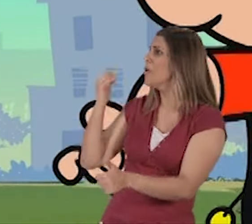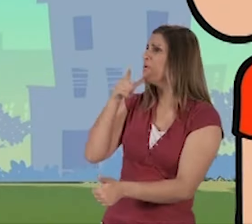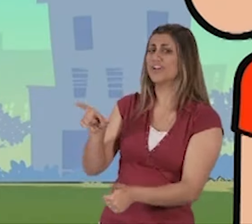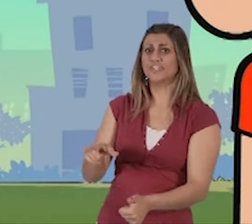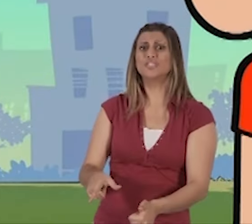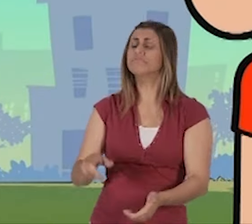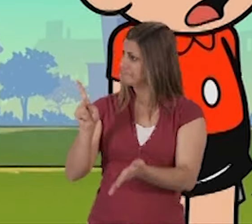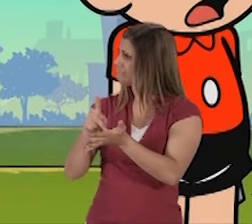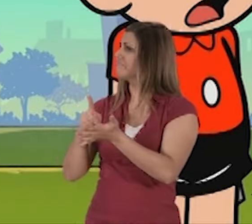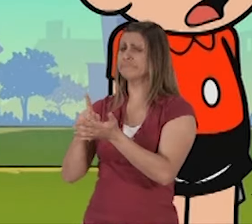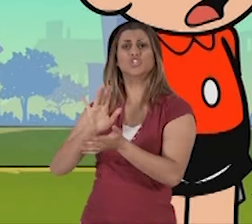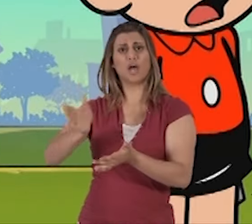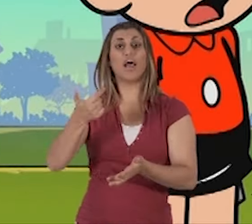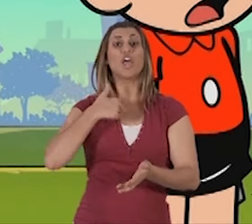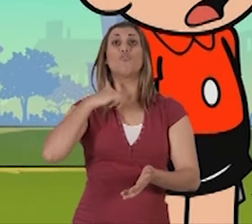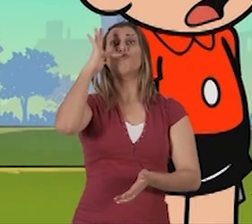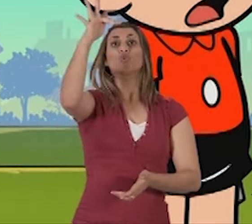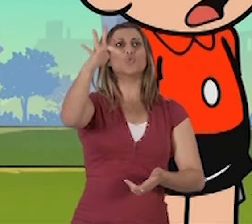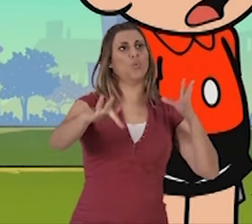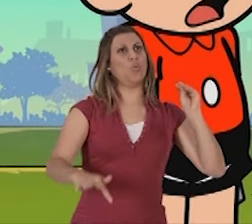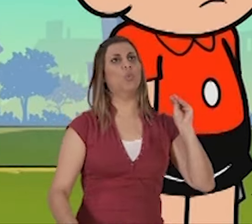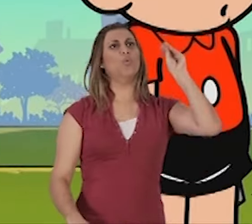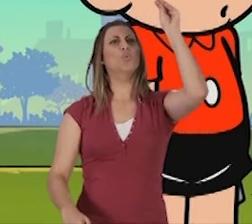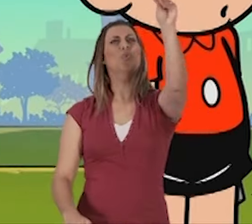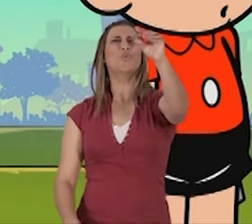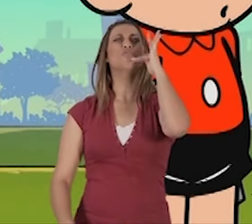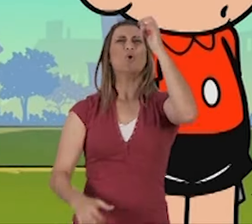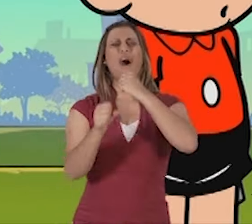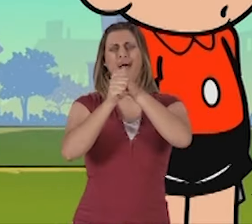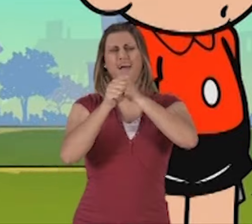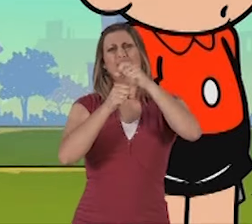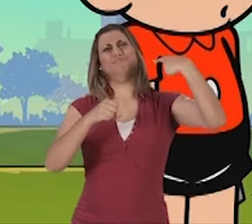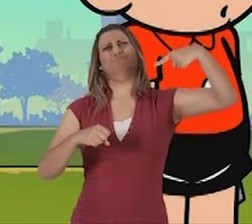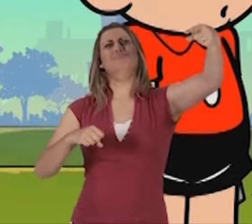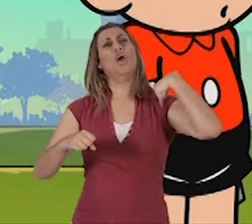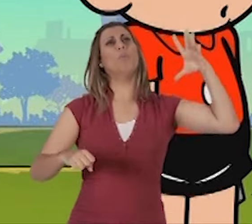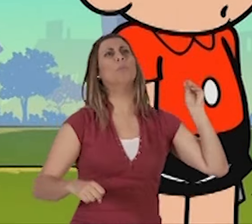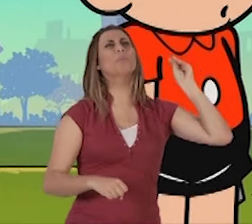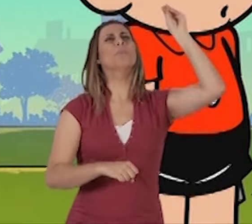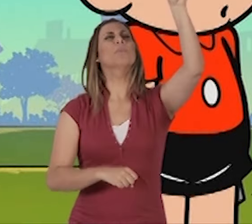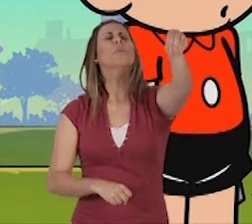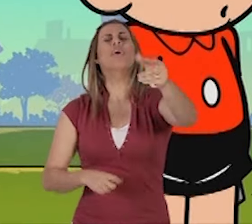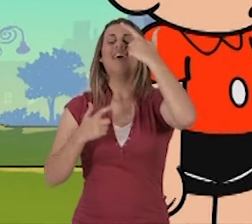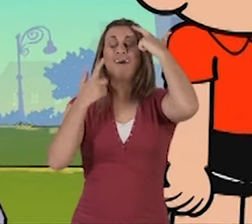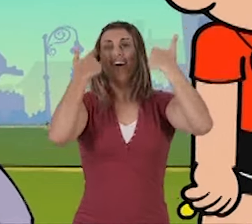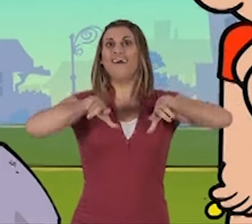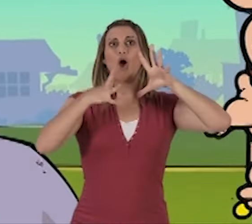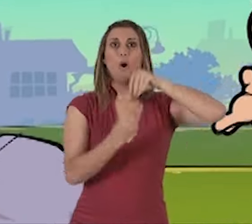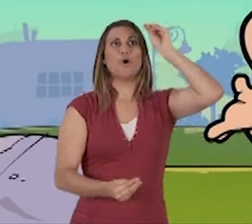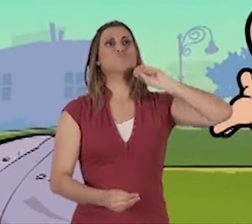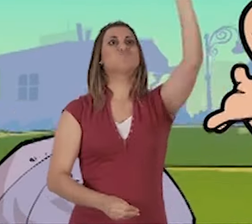Uh! Que? Sério, eu tava no futuro a um minuto! Quer dizer, se foi a um minuto, já é passado!